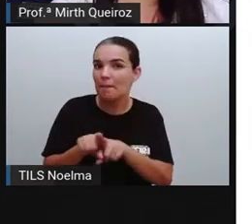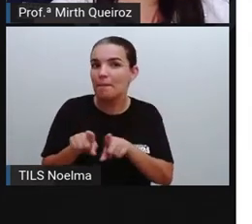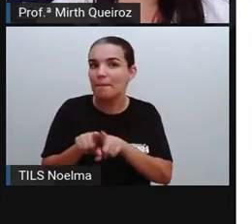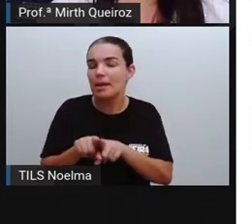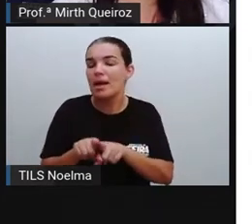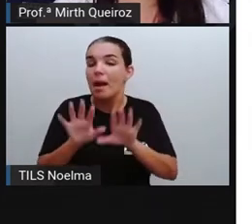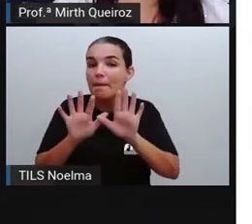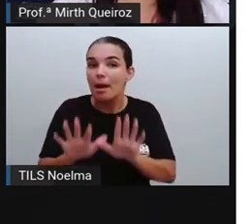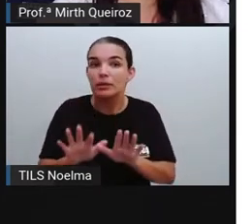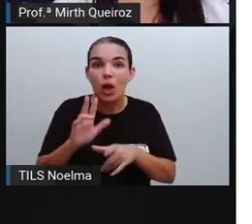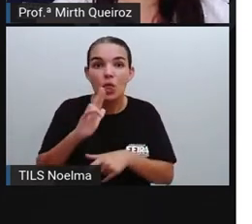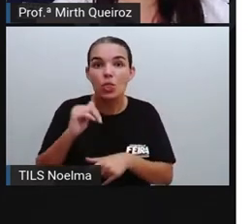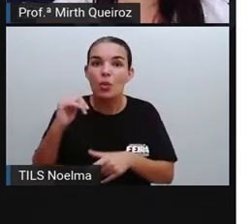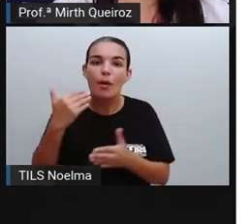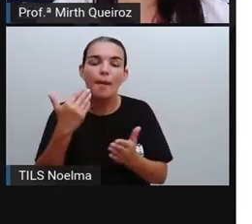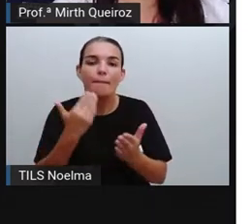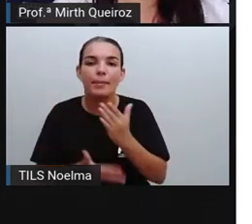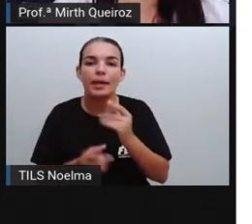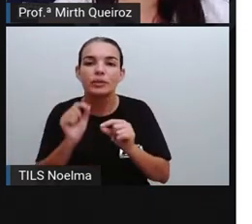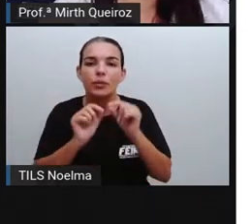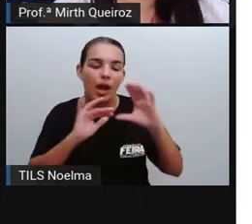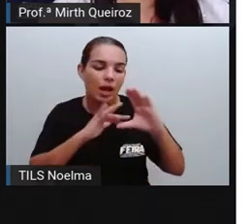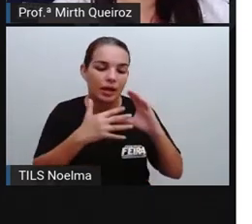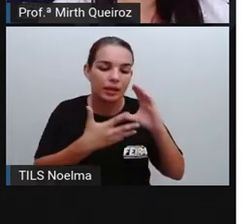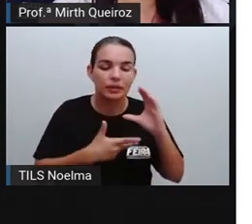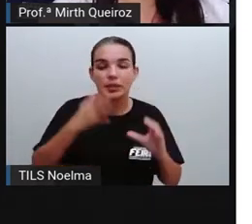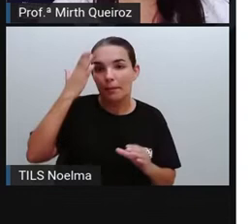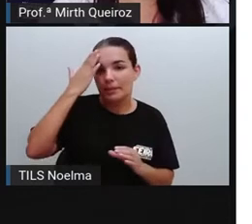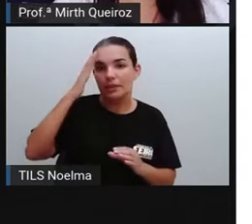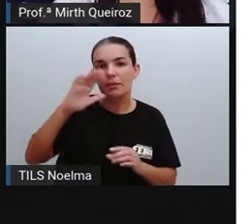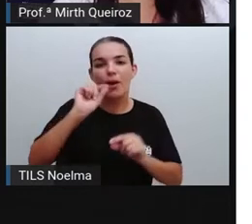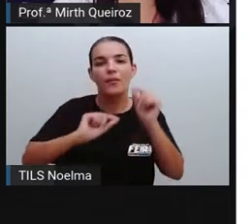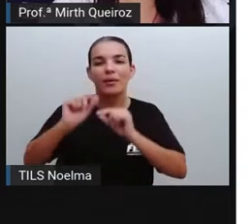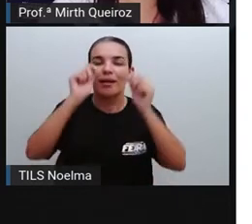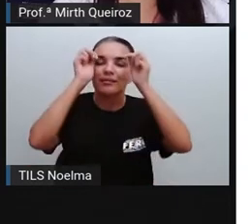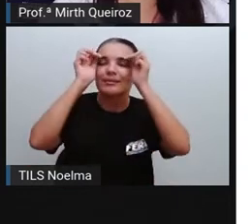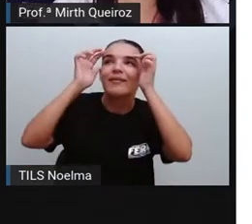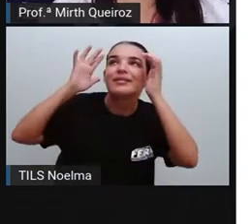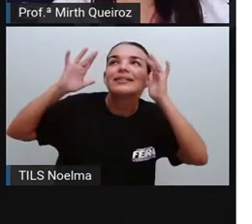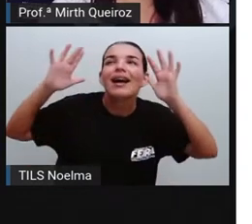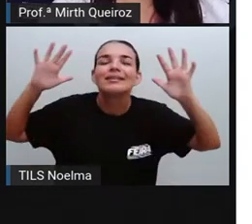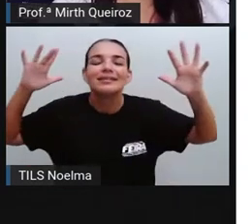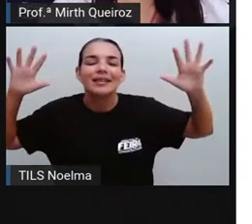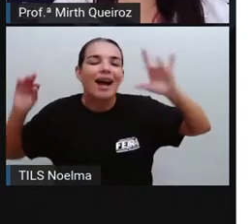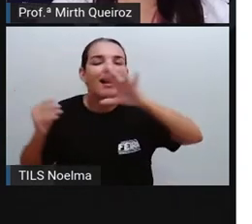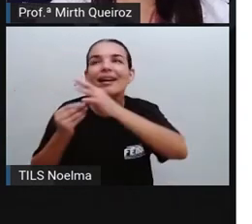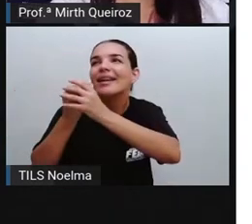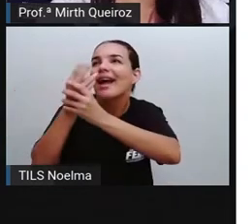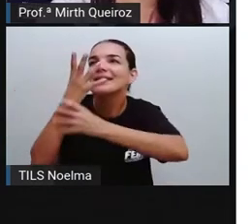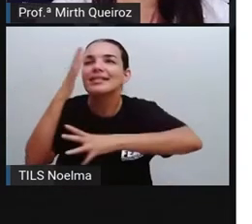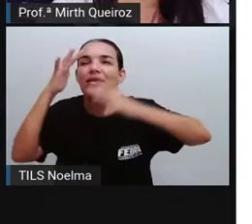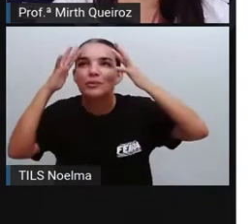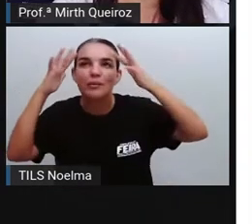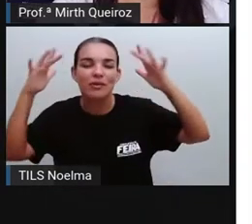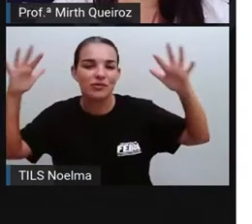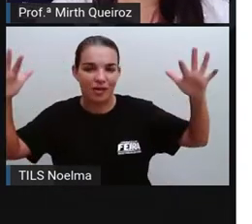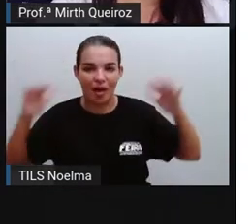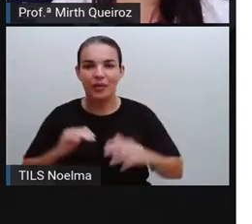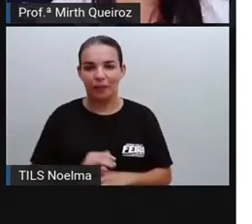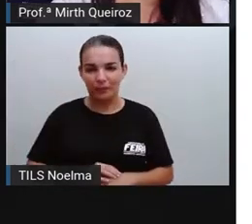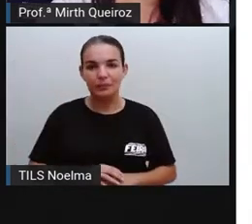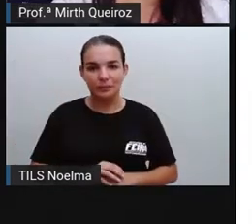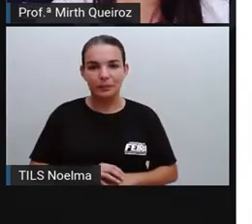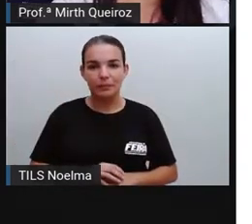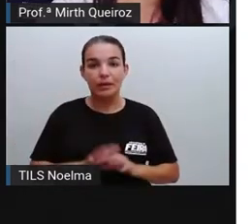perde uma de suas características principais, que, neste caso, é a fantasia, né? O uso aí do imaginário.